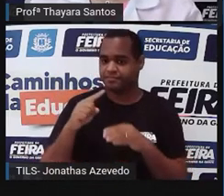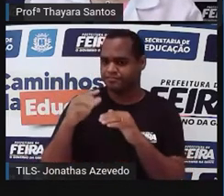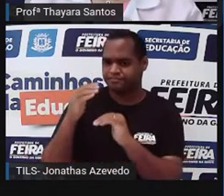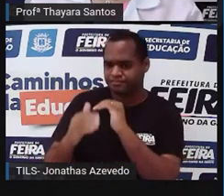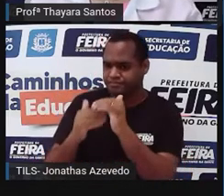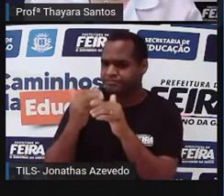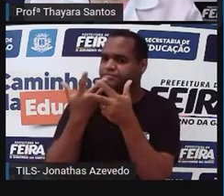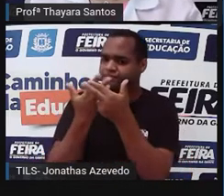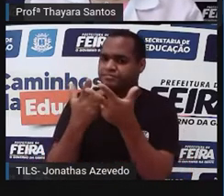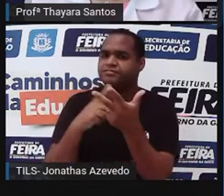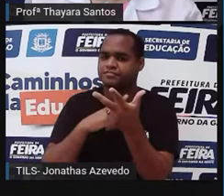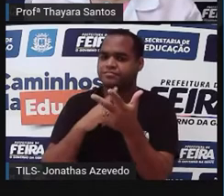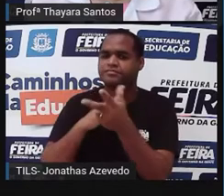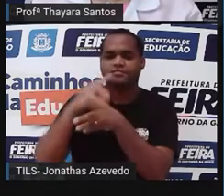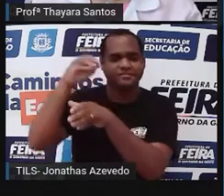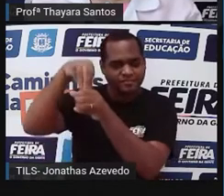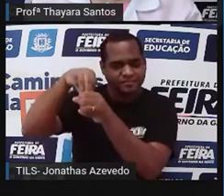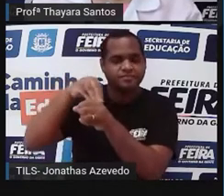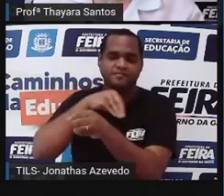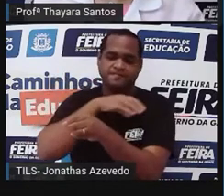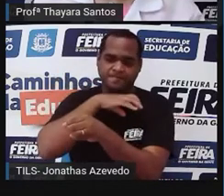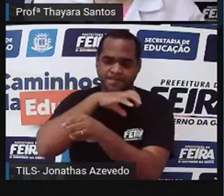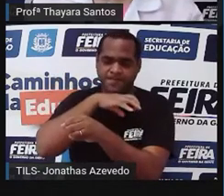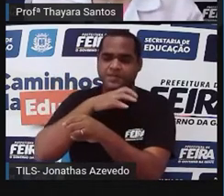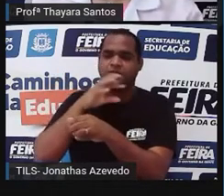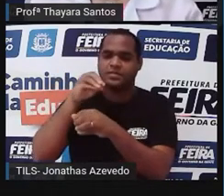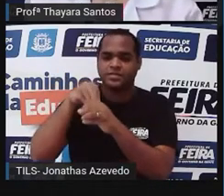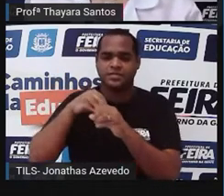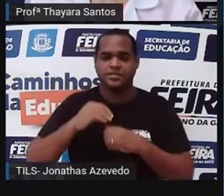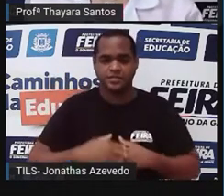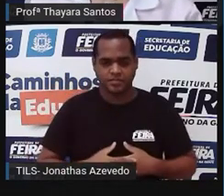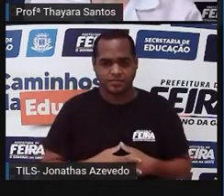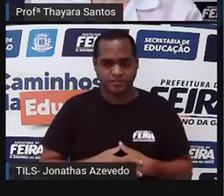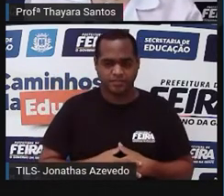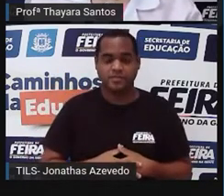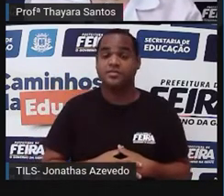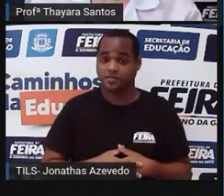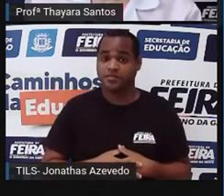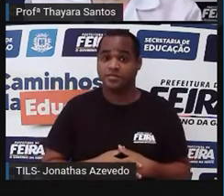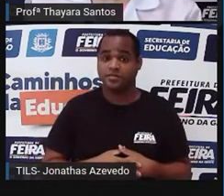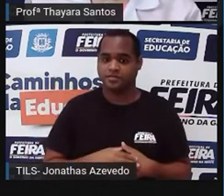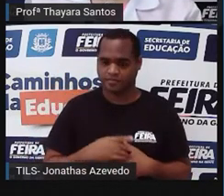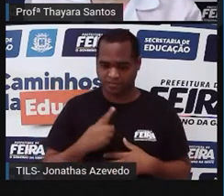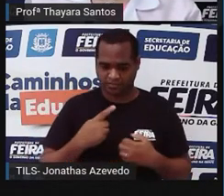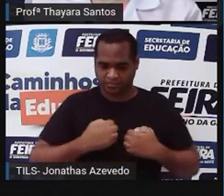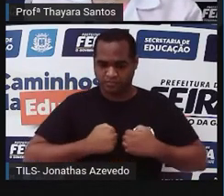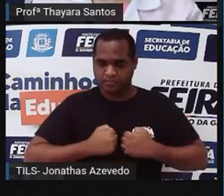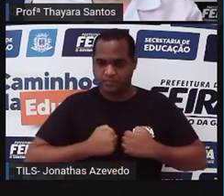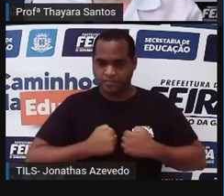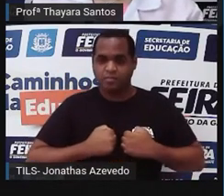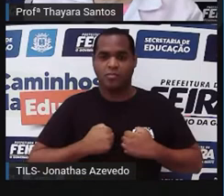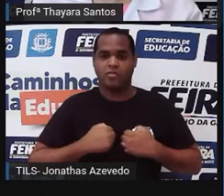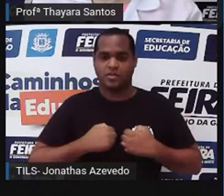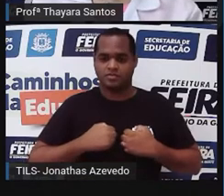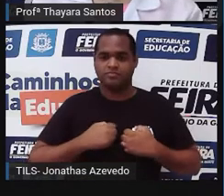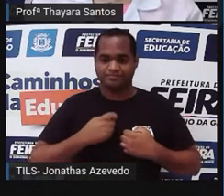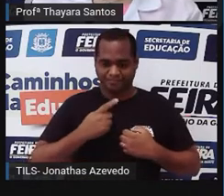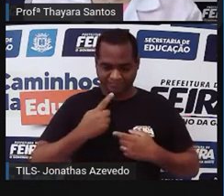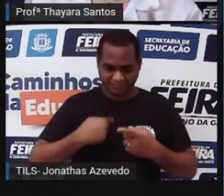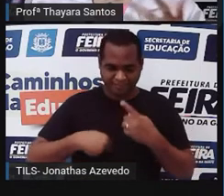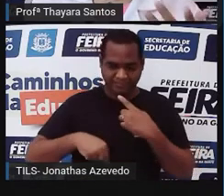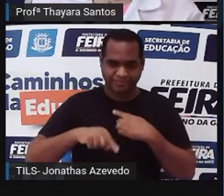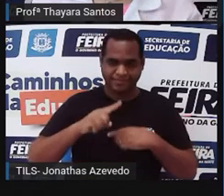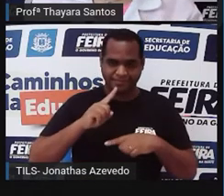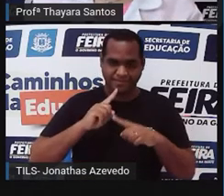desenvolvido, assim como todos os animais do grupo dos vertebrados. E elas realizam respiração pulmonar. Isso quer